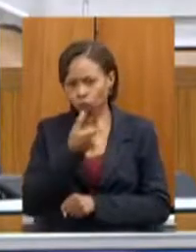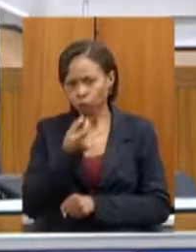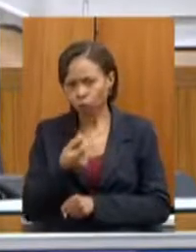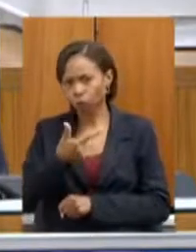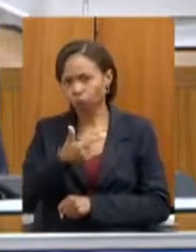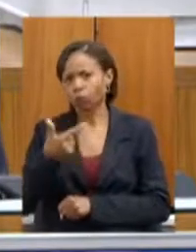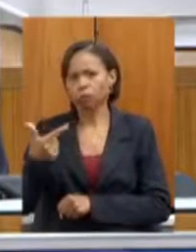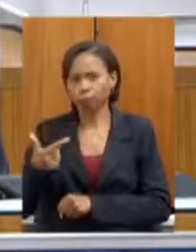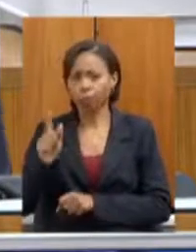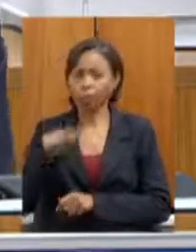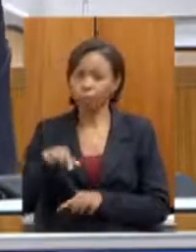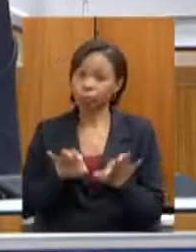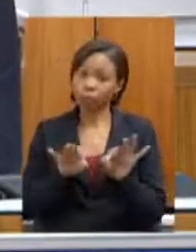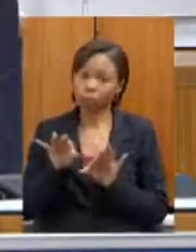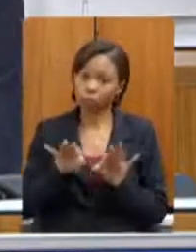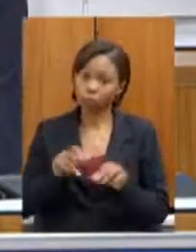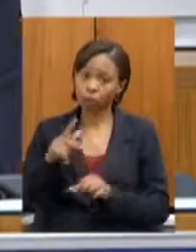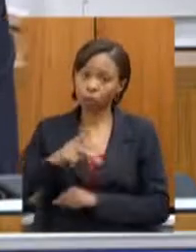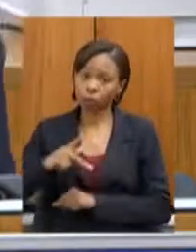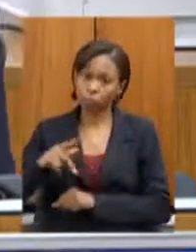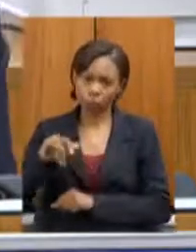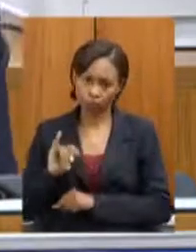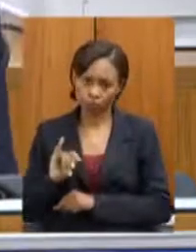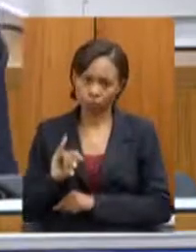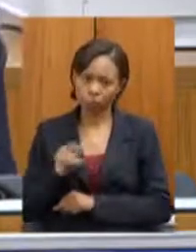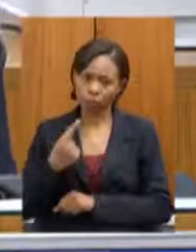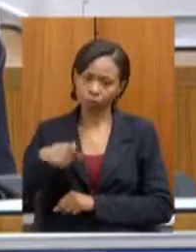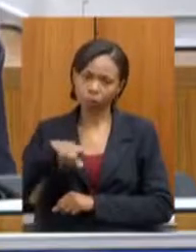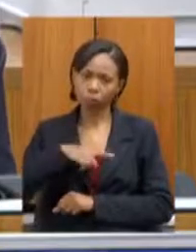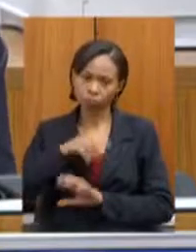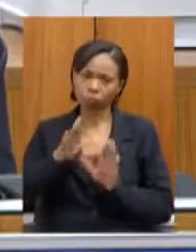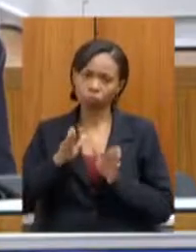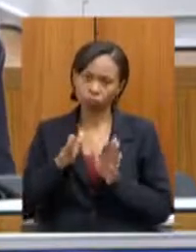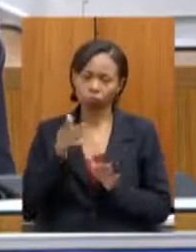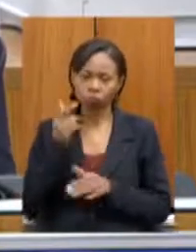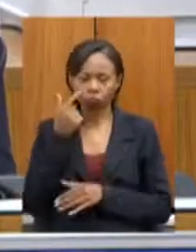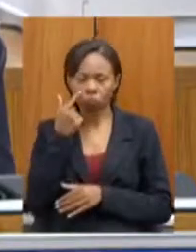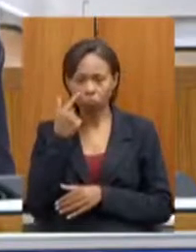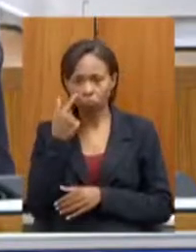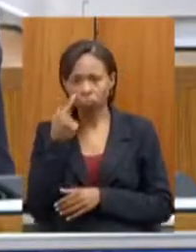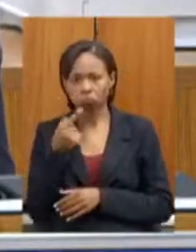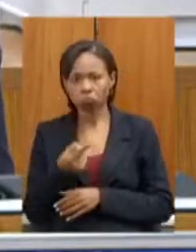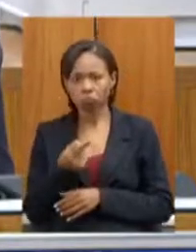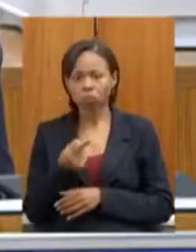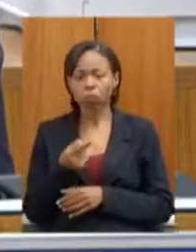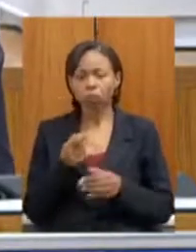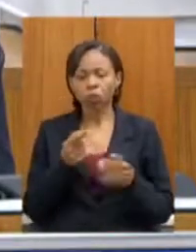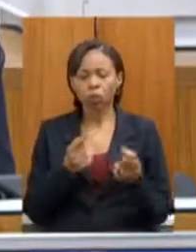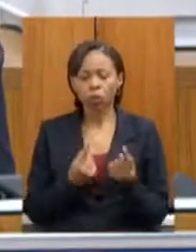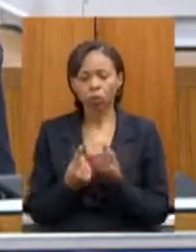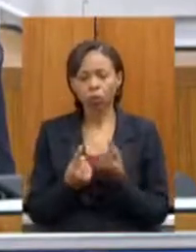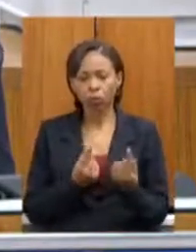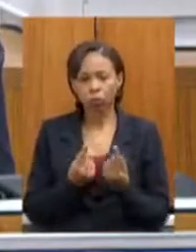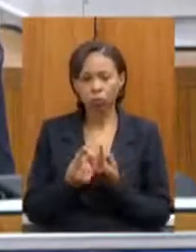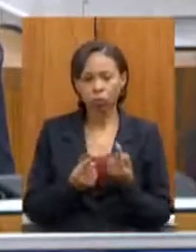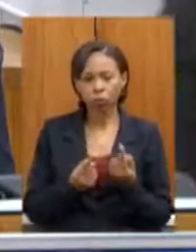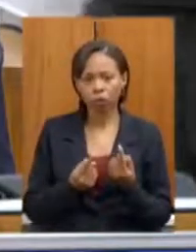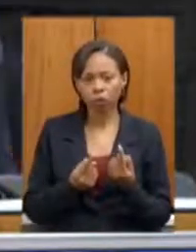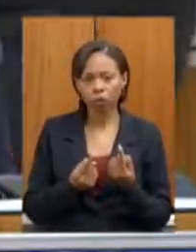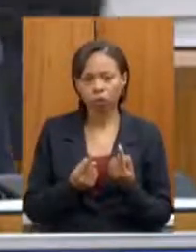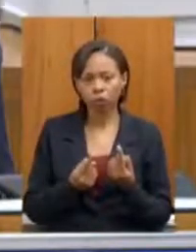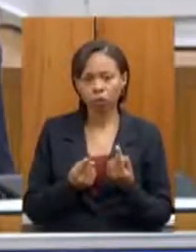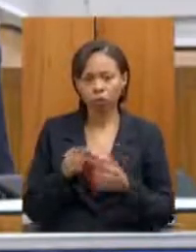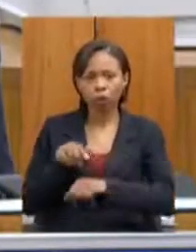planejamento do PPI pelo que a gente já levantou e vem acompanhando o trecho ali do